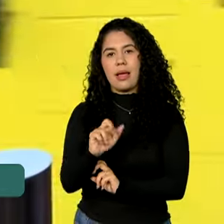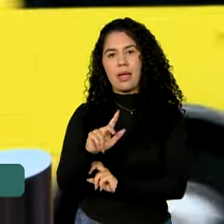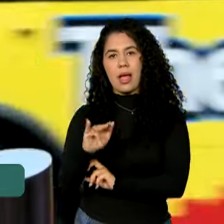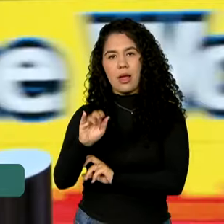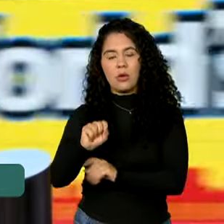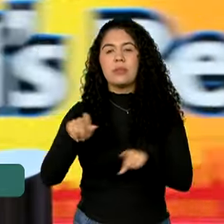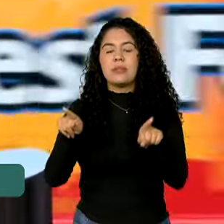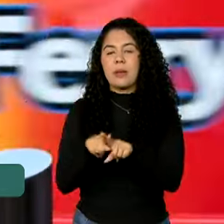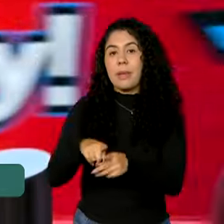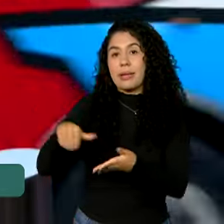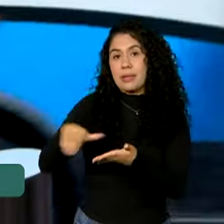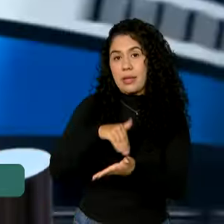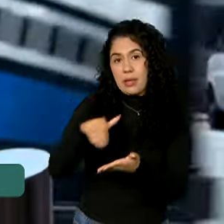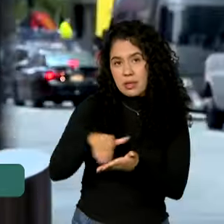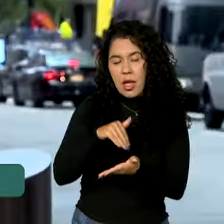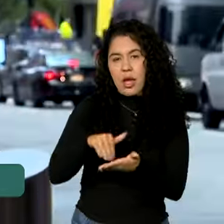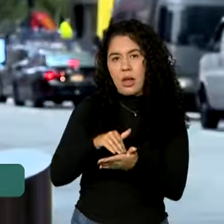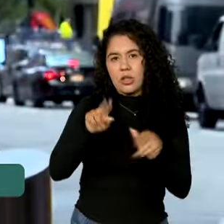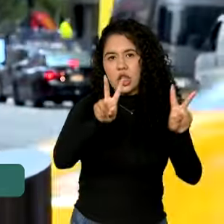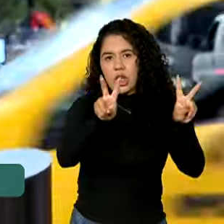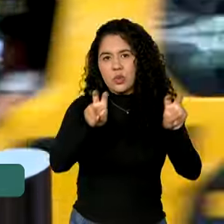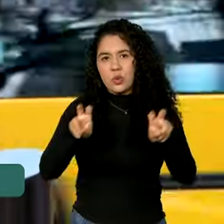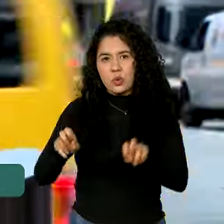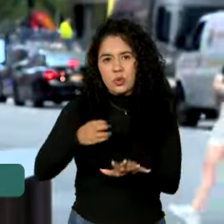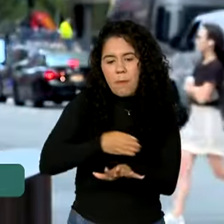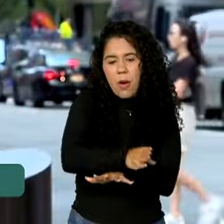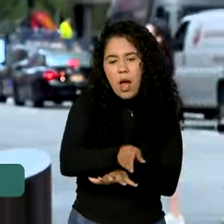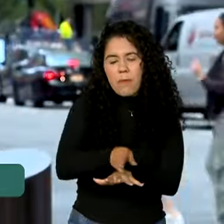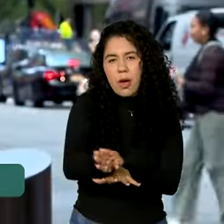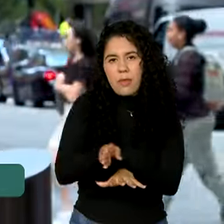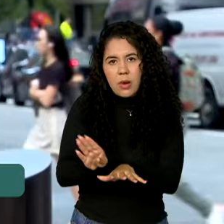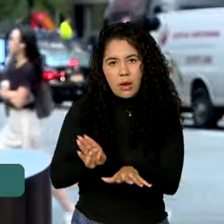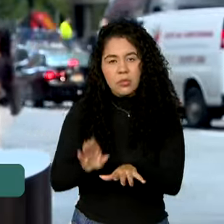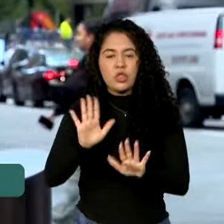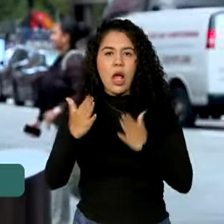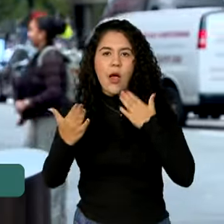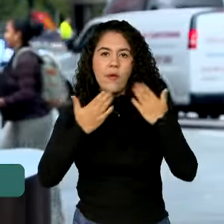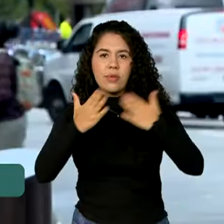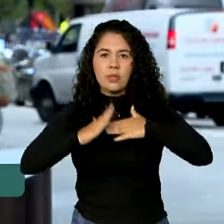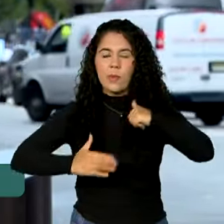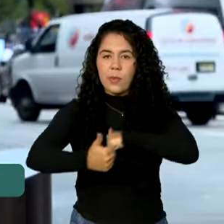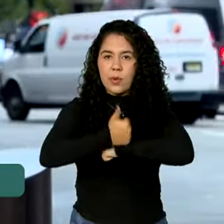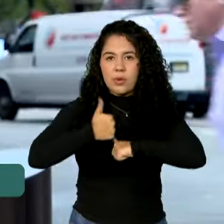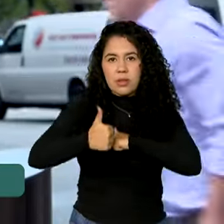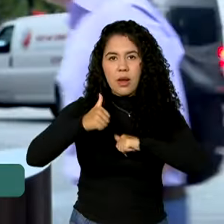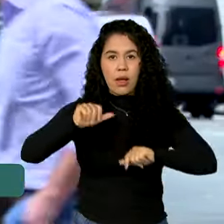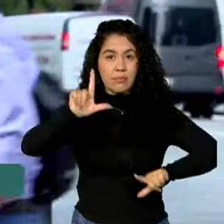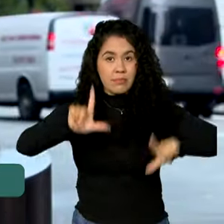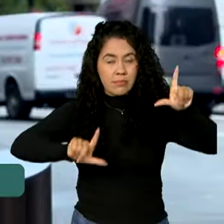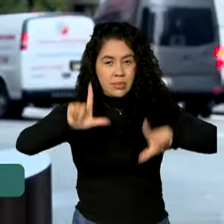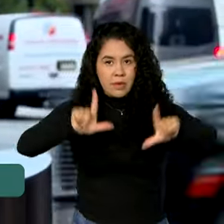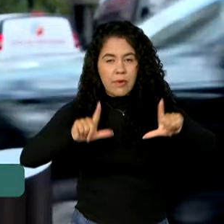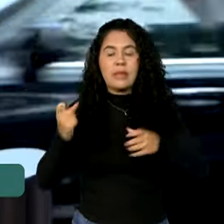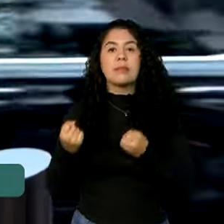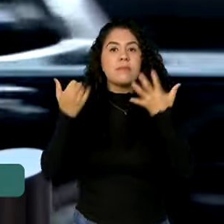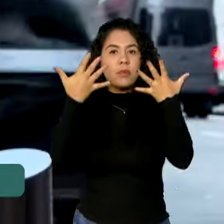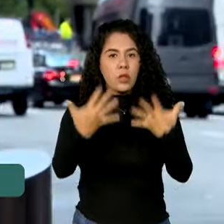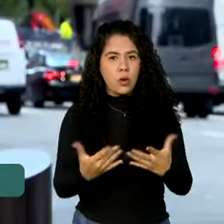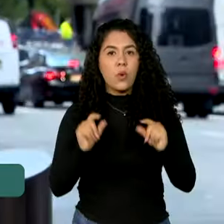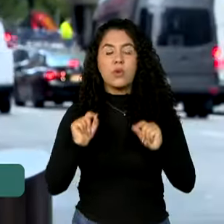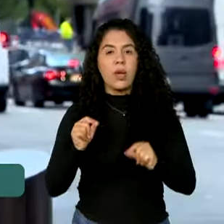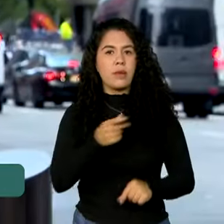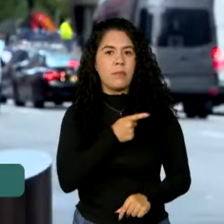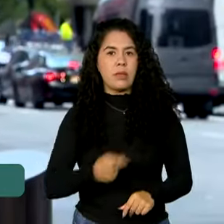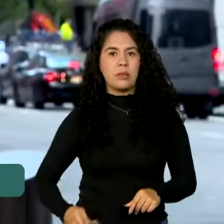Multilaterais do Ministério das Relações Exteriores, conversou com jornalistas e contou que o presidente vai defender uma